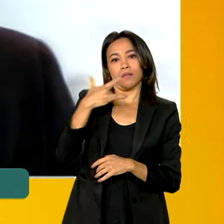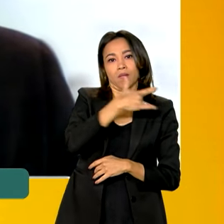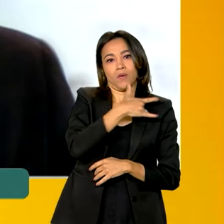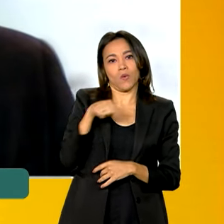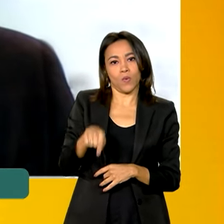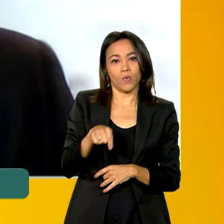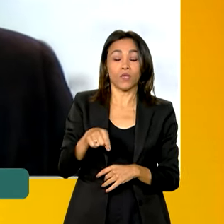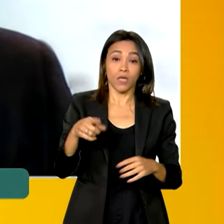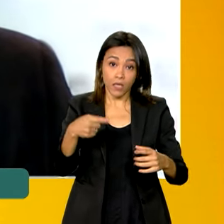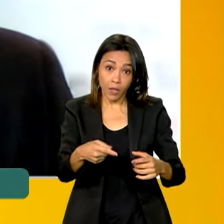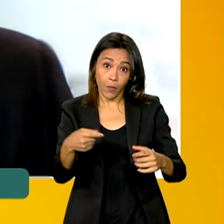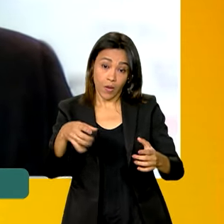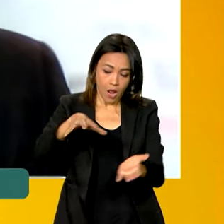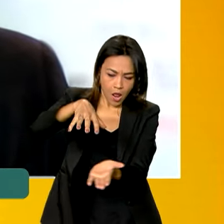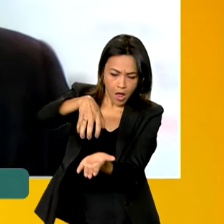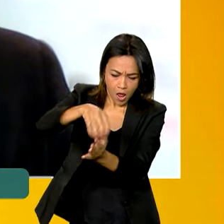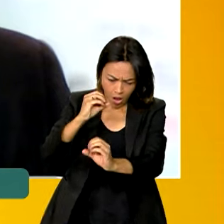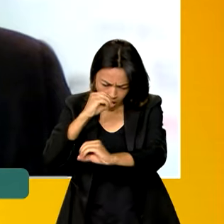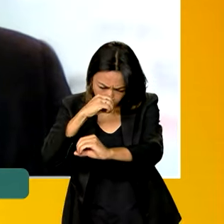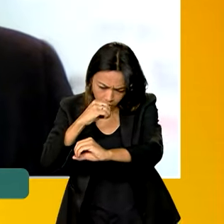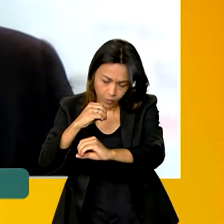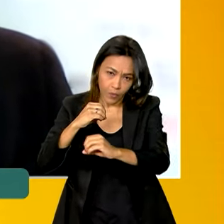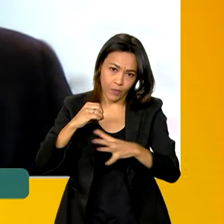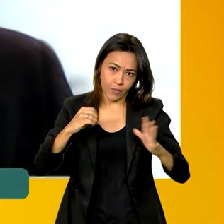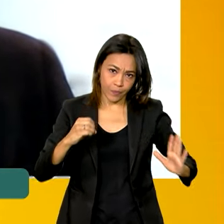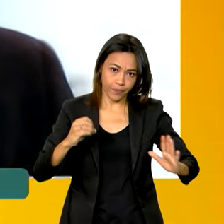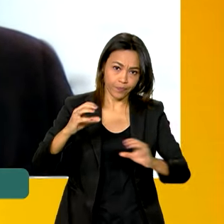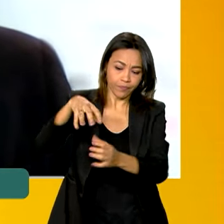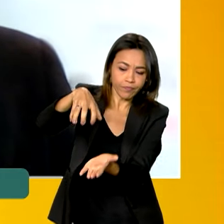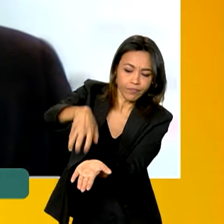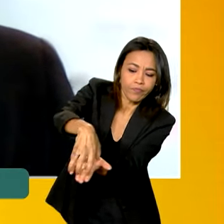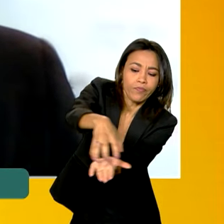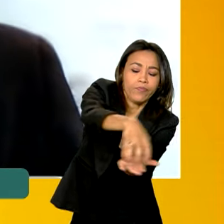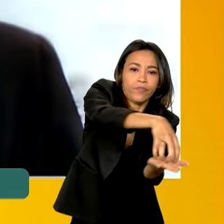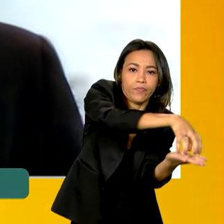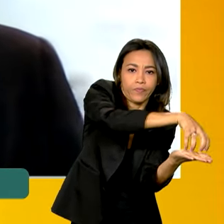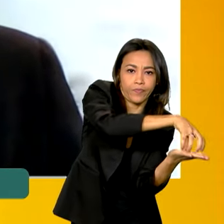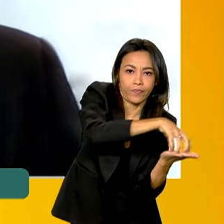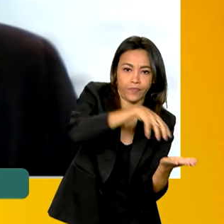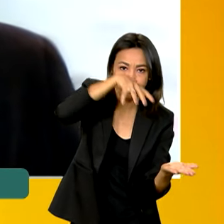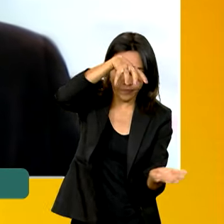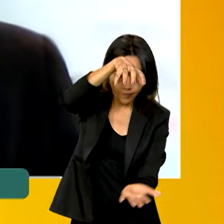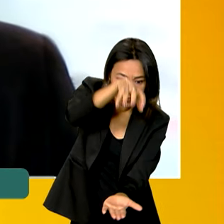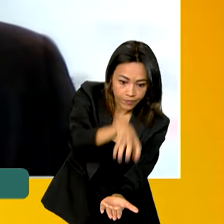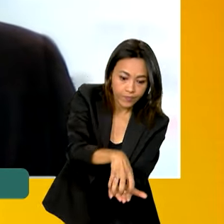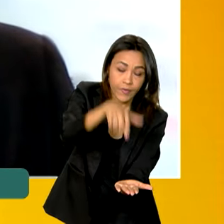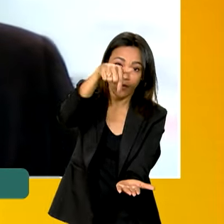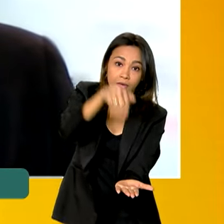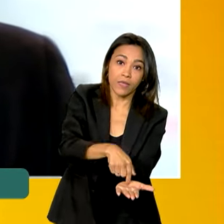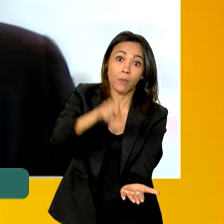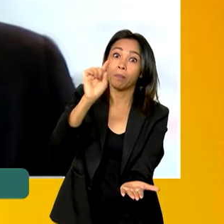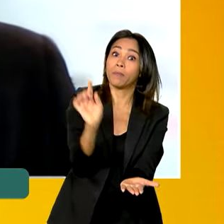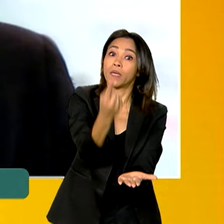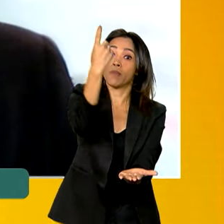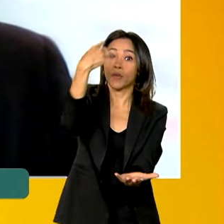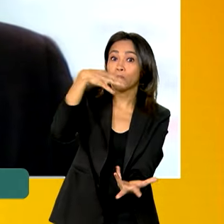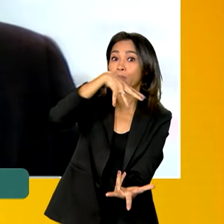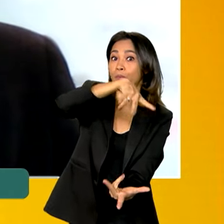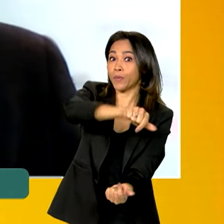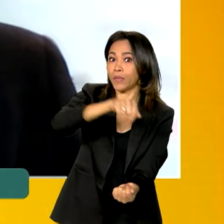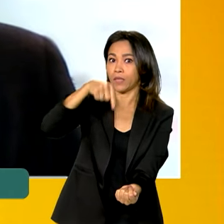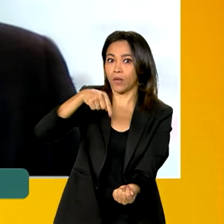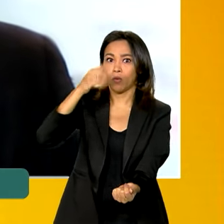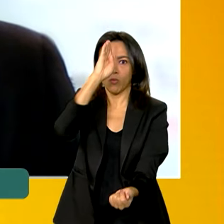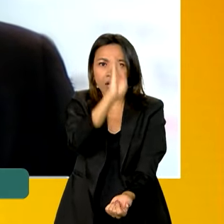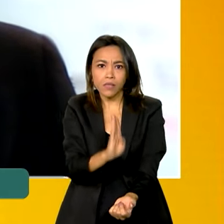Essa combinação de laboratório NB4 com o lucíncroton vai ser a primeira no mundo. Então, isso coloca o Brasil num